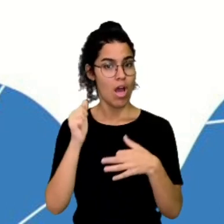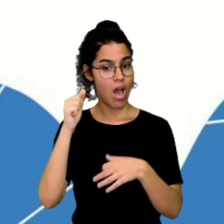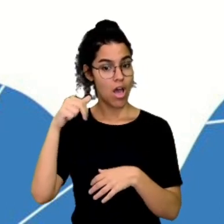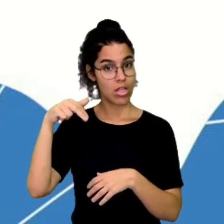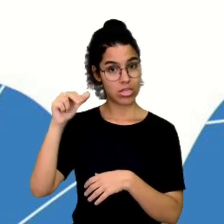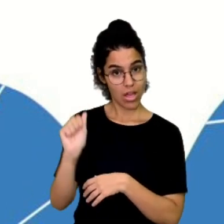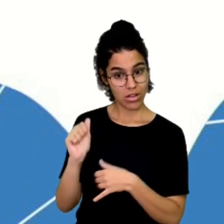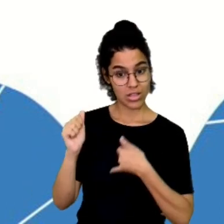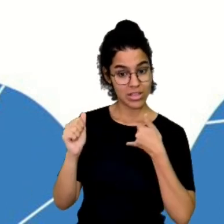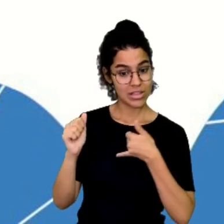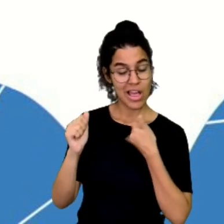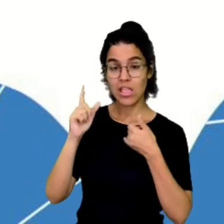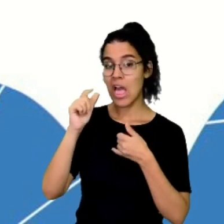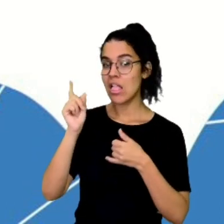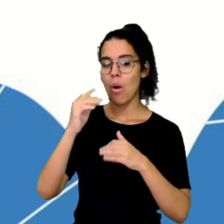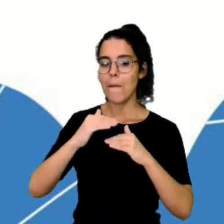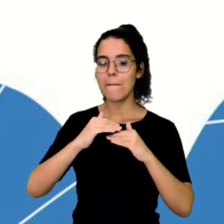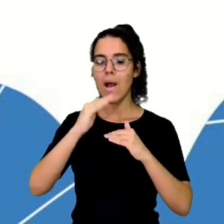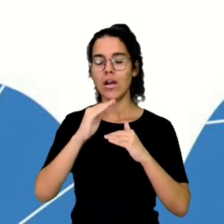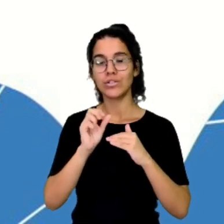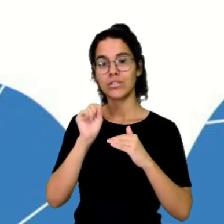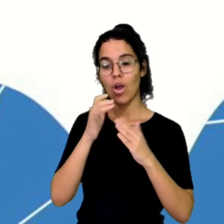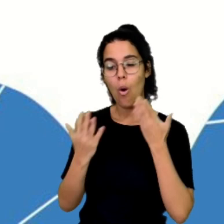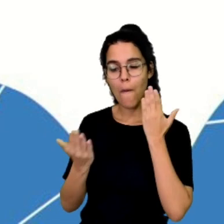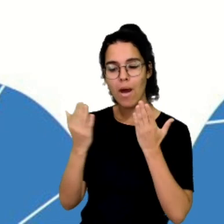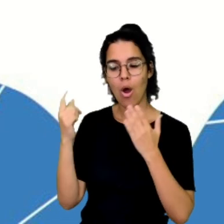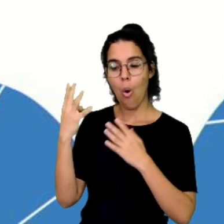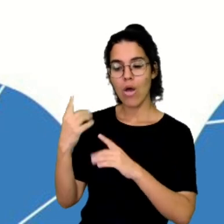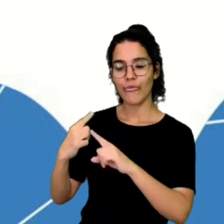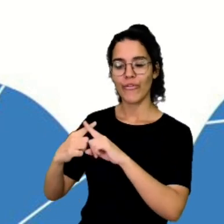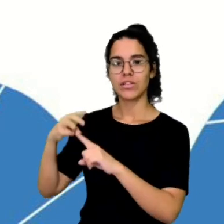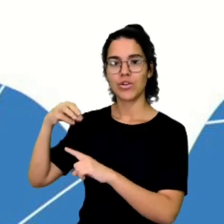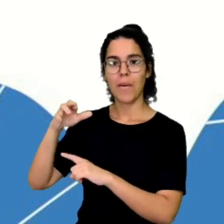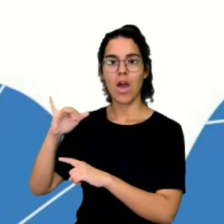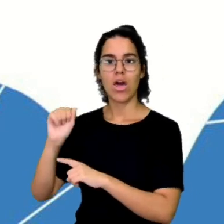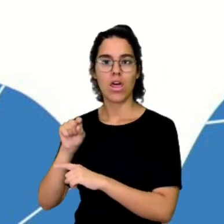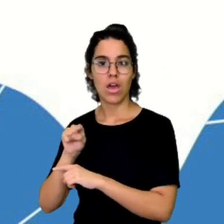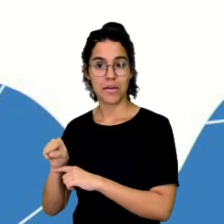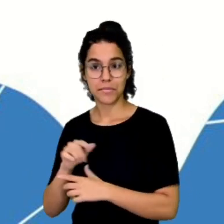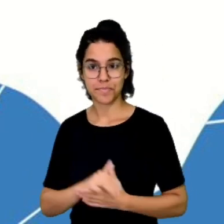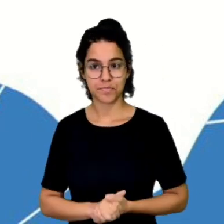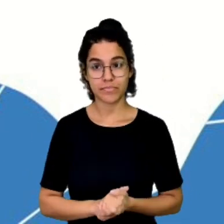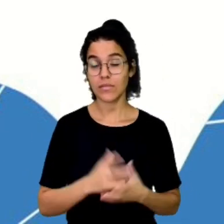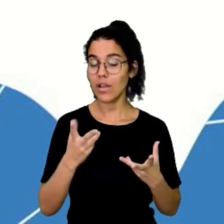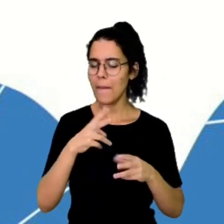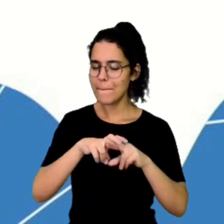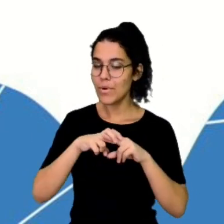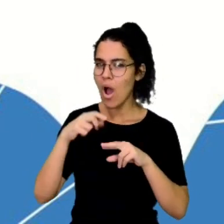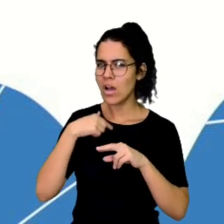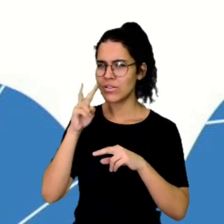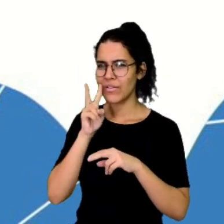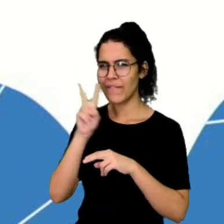supera o quádruplo da idade de Maria. Por isso eu botei aí menor ou igual a